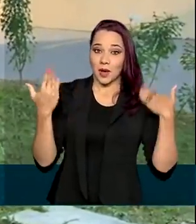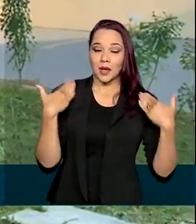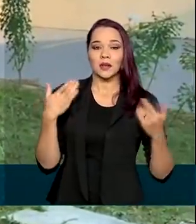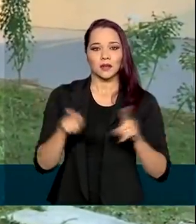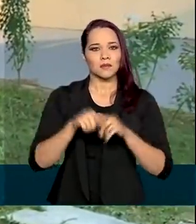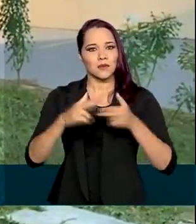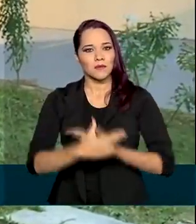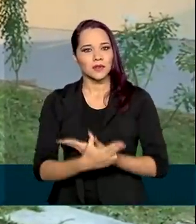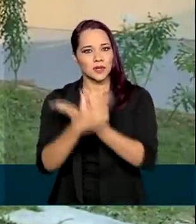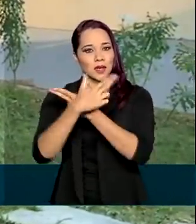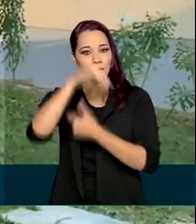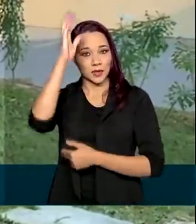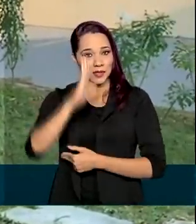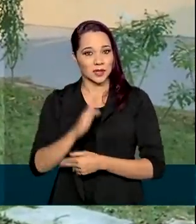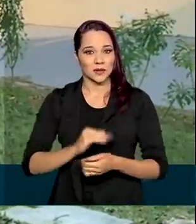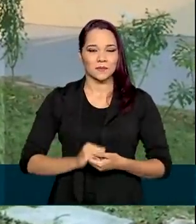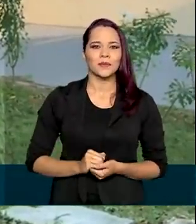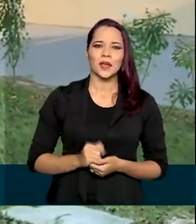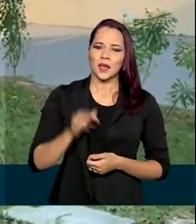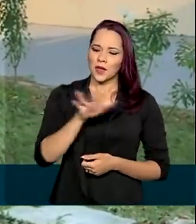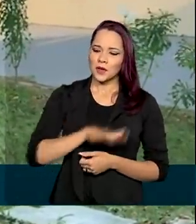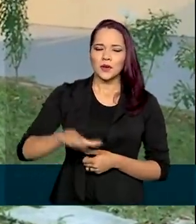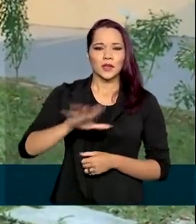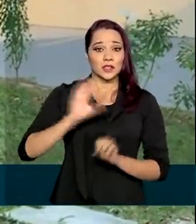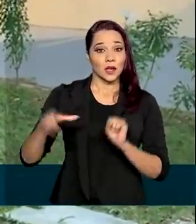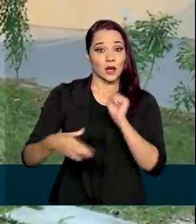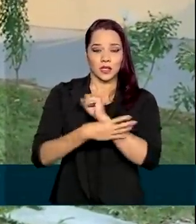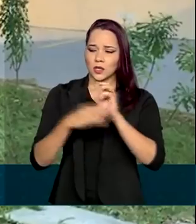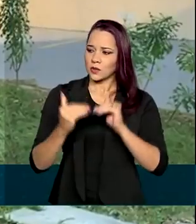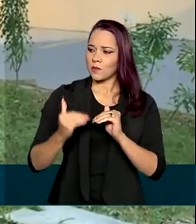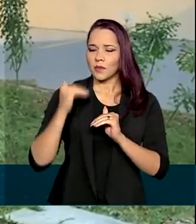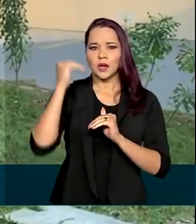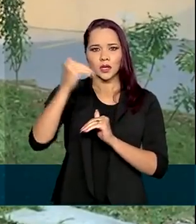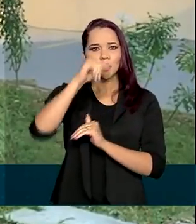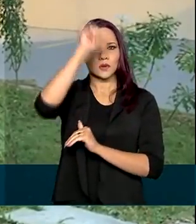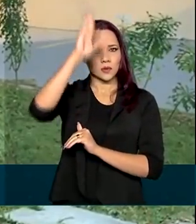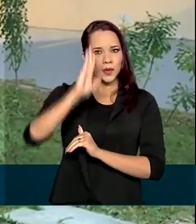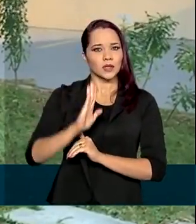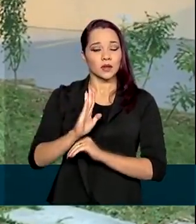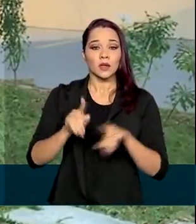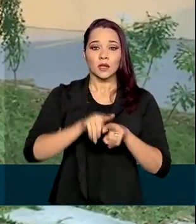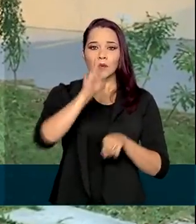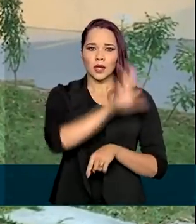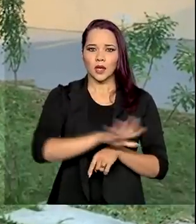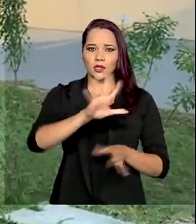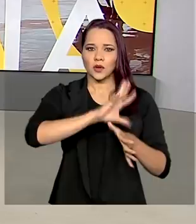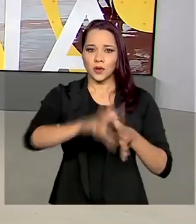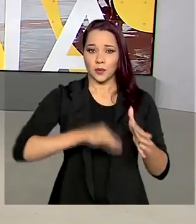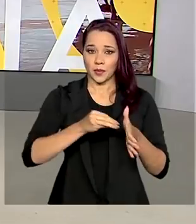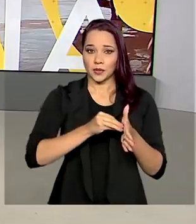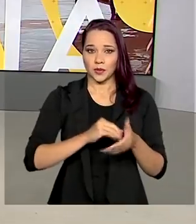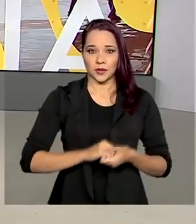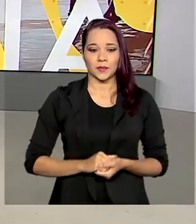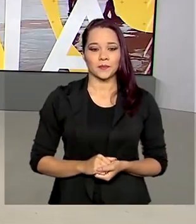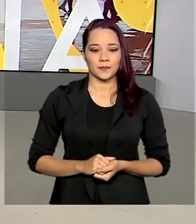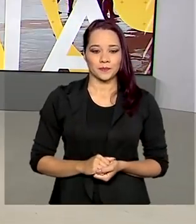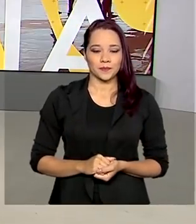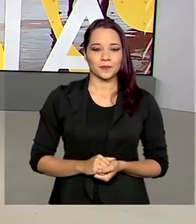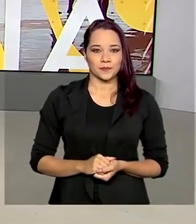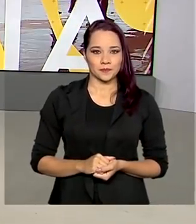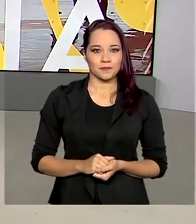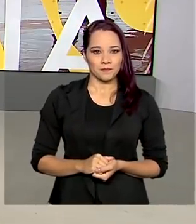Brasileira. É no ambiente convencional de garantia da soberania no Brasil e na região Amazônia. Isso aí é real.